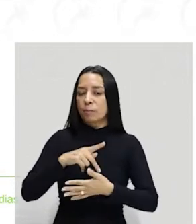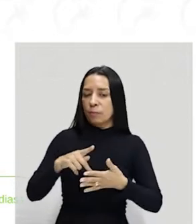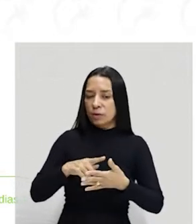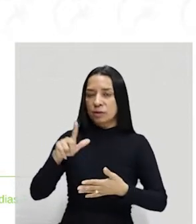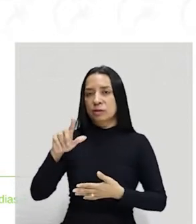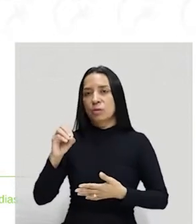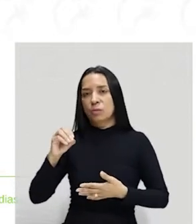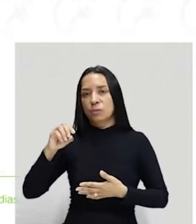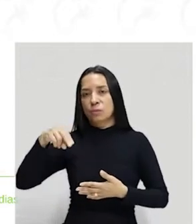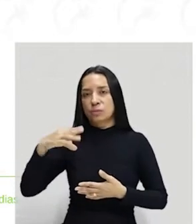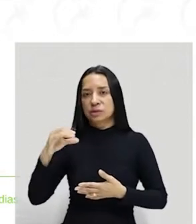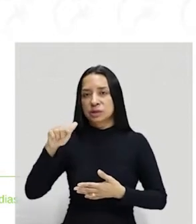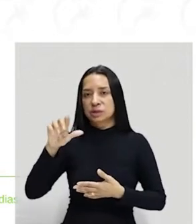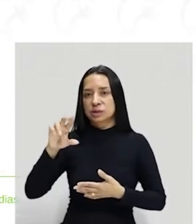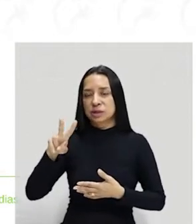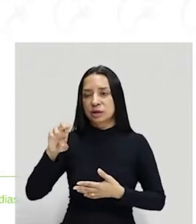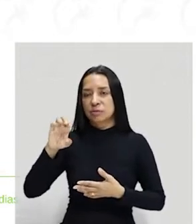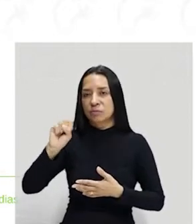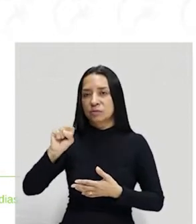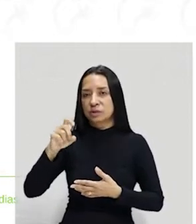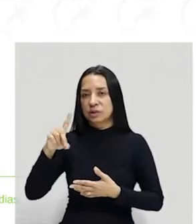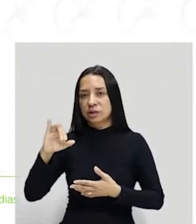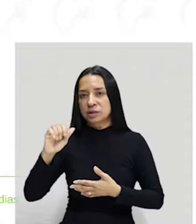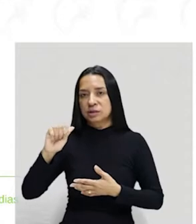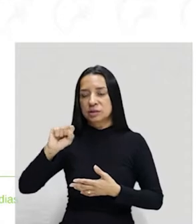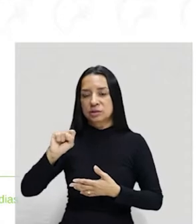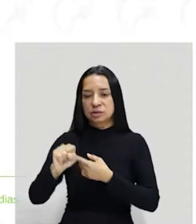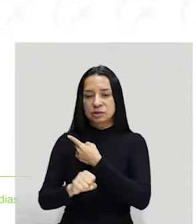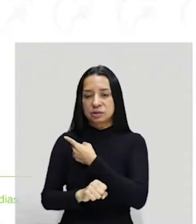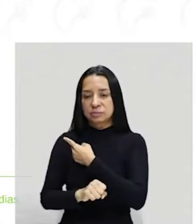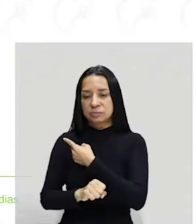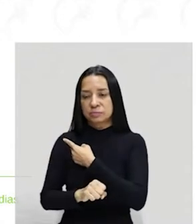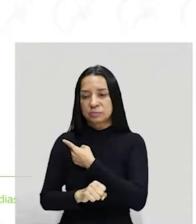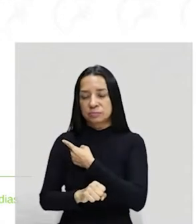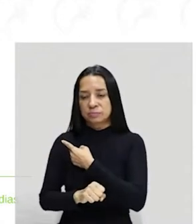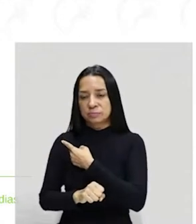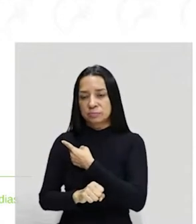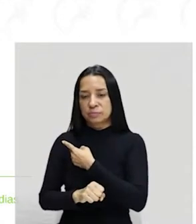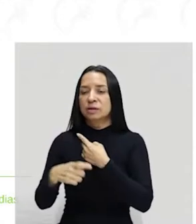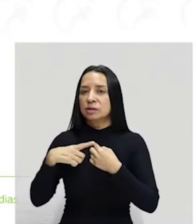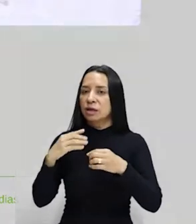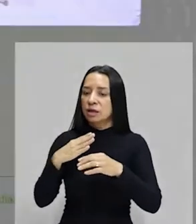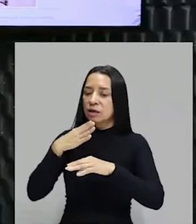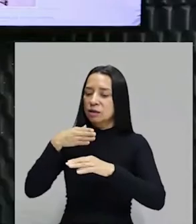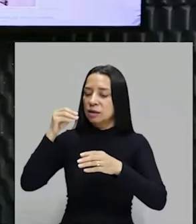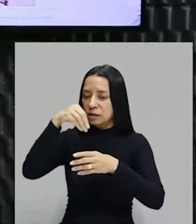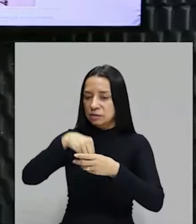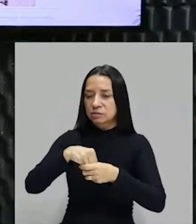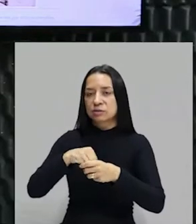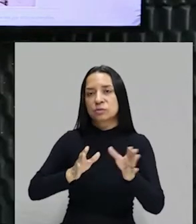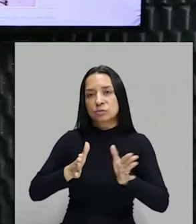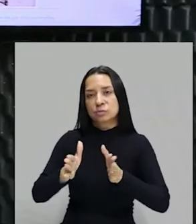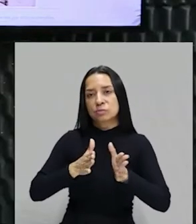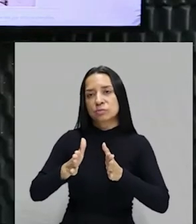maranhense do século XIX. Então, dessa maneira, é possível dizer que esta obra de Amoedo está inserida no período de transição, ali no final do século XIX,